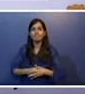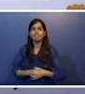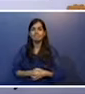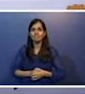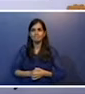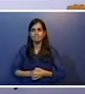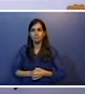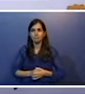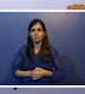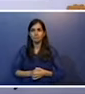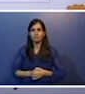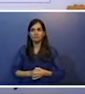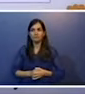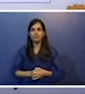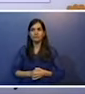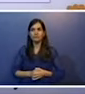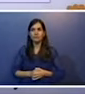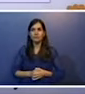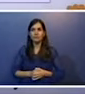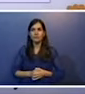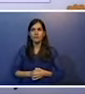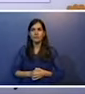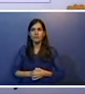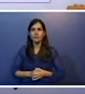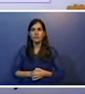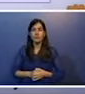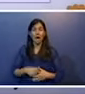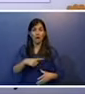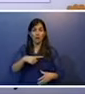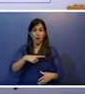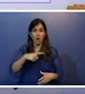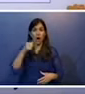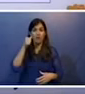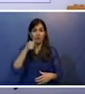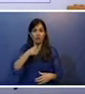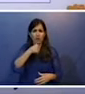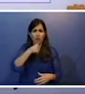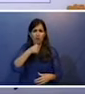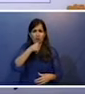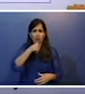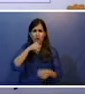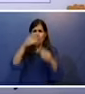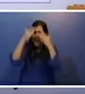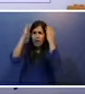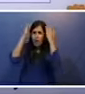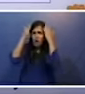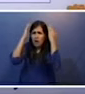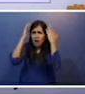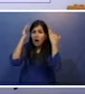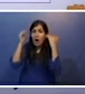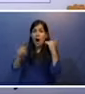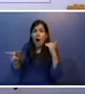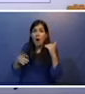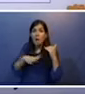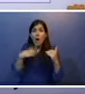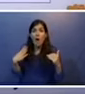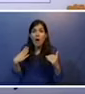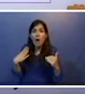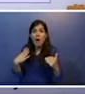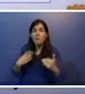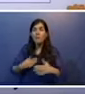e nem o cachimbo. A velhinha de cabeça grisalha grita que ele está morrendo.